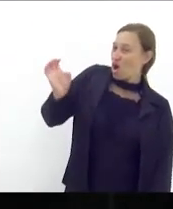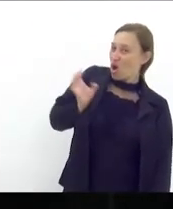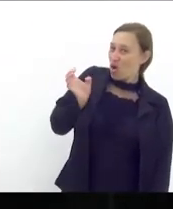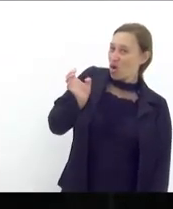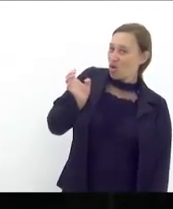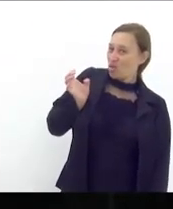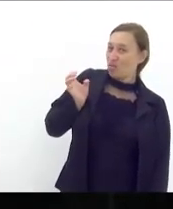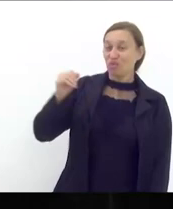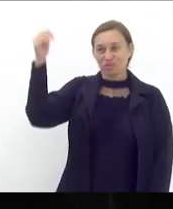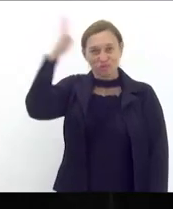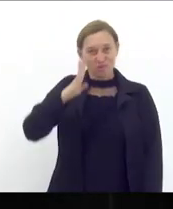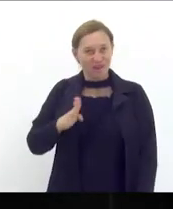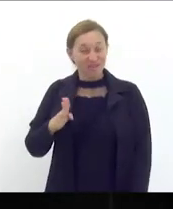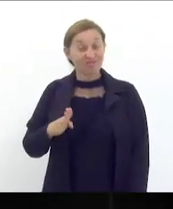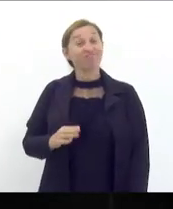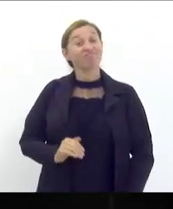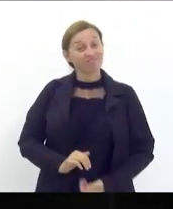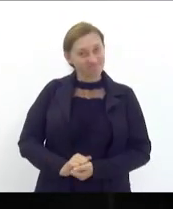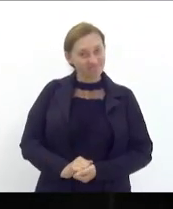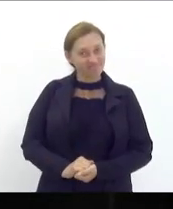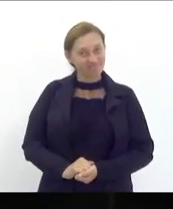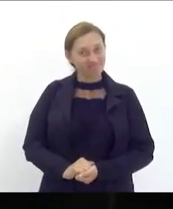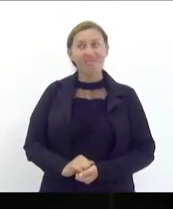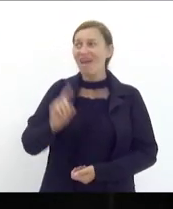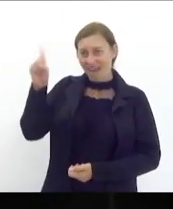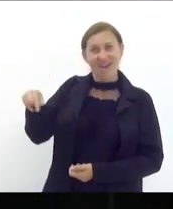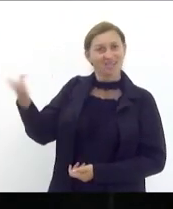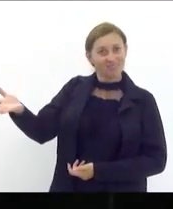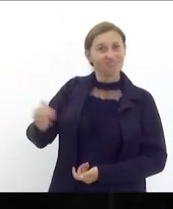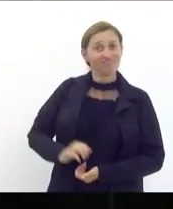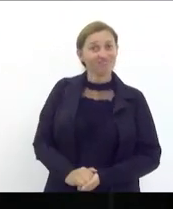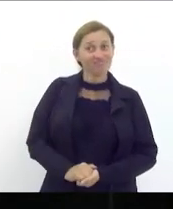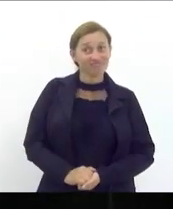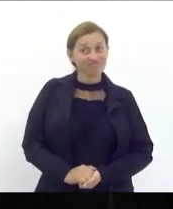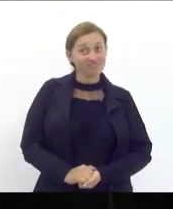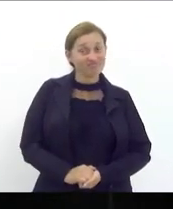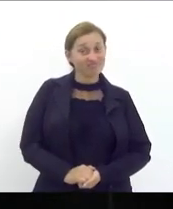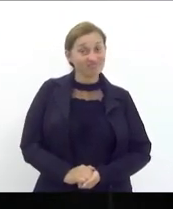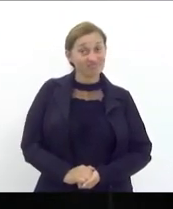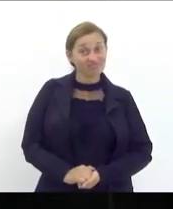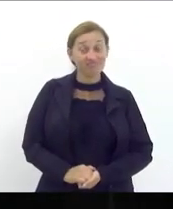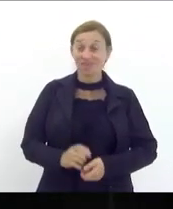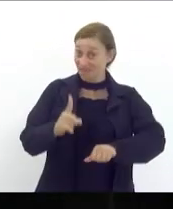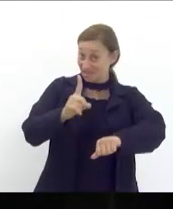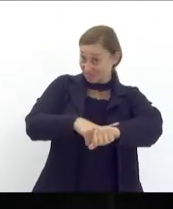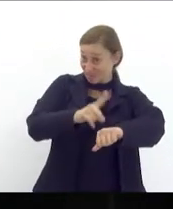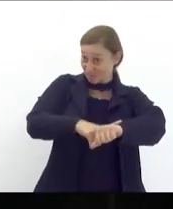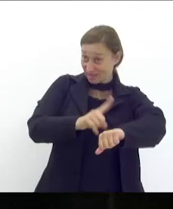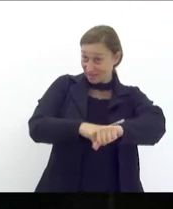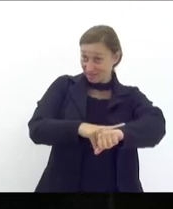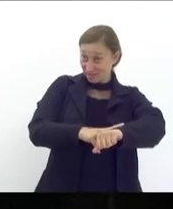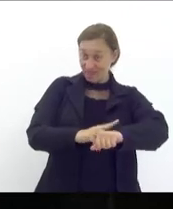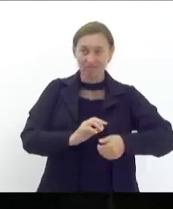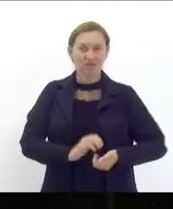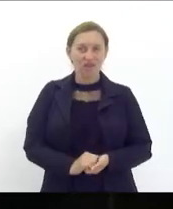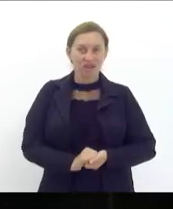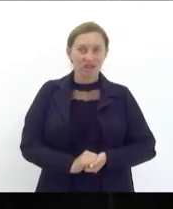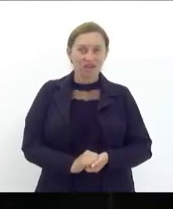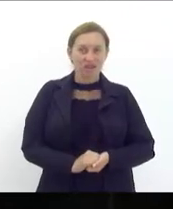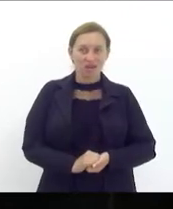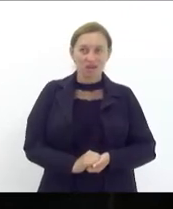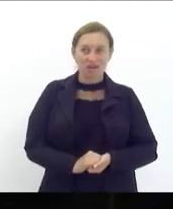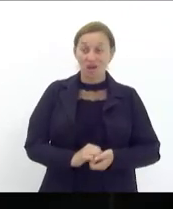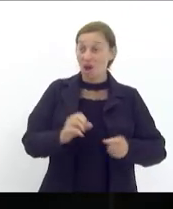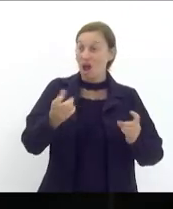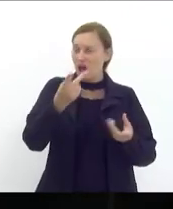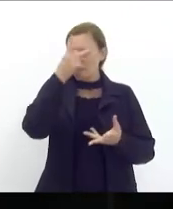do Brasil ele é e nesse momento a cabeça de um socialista e um